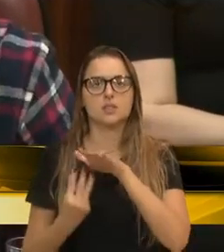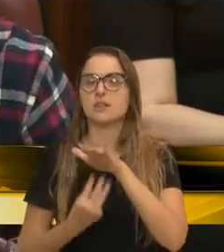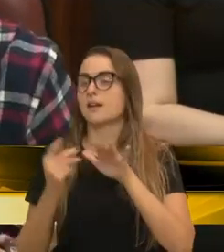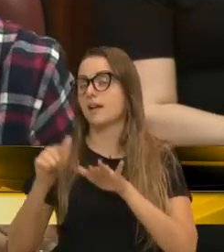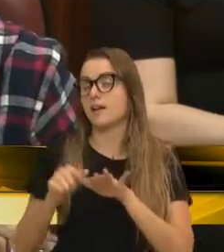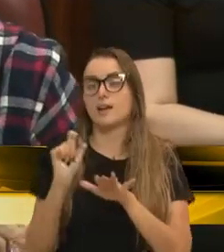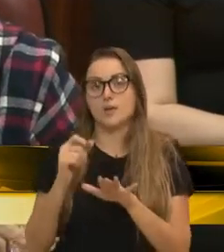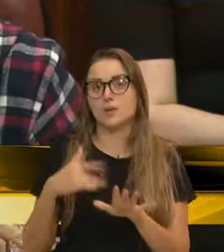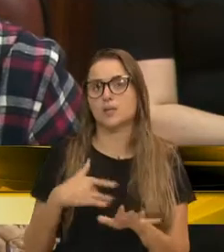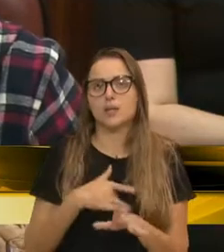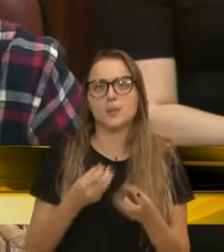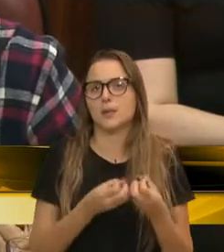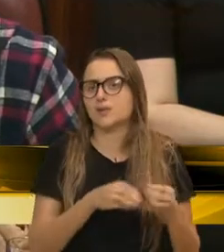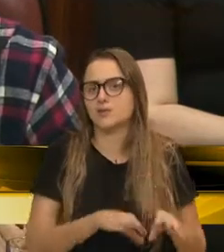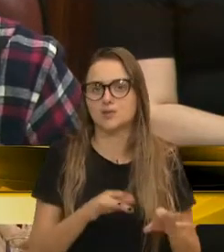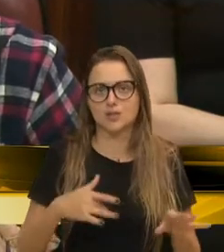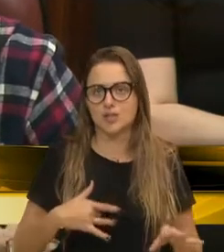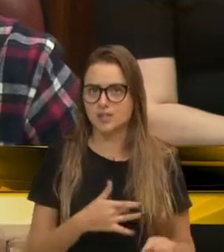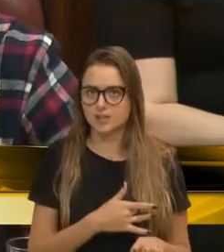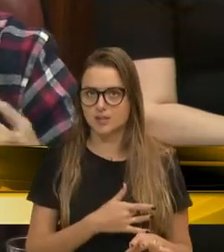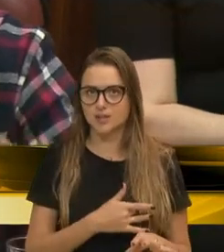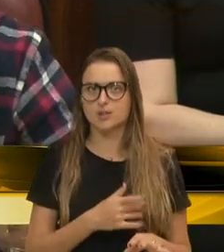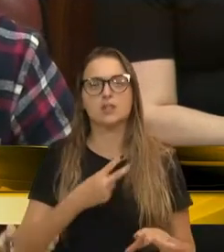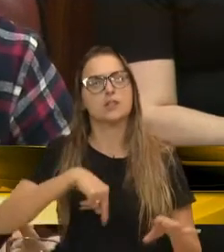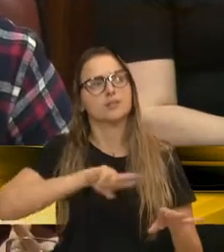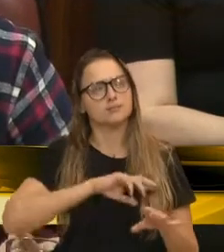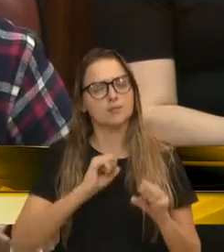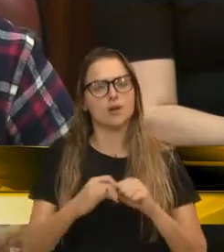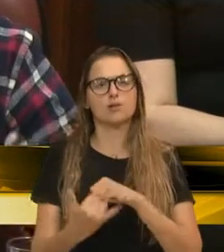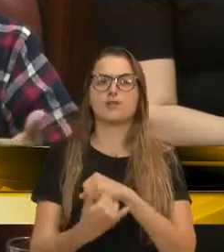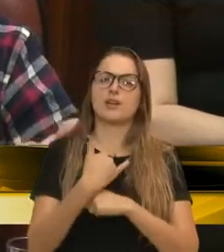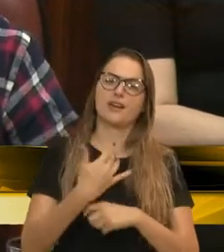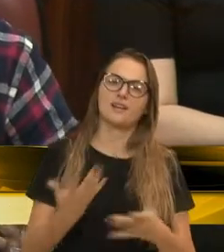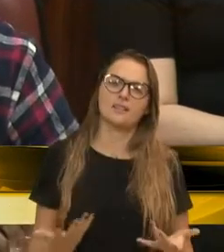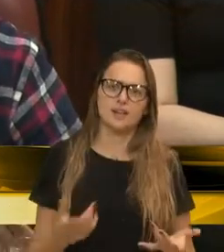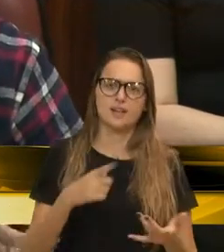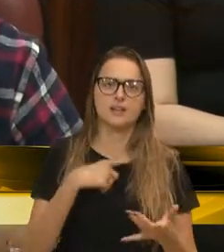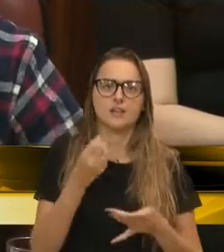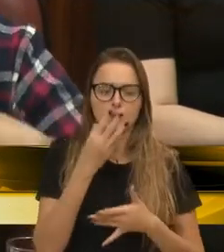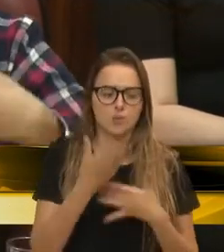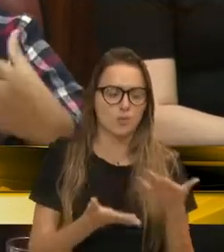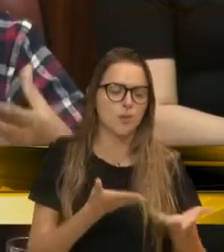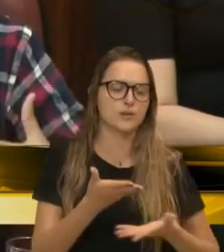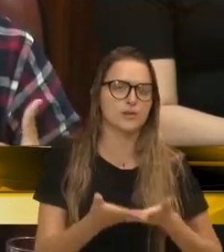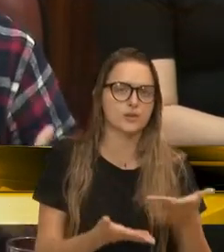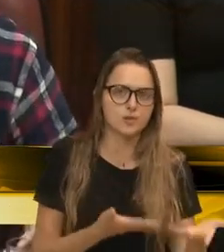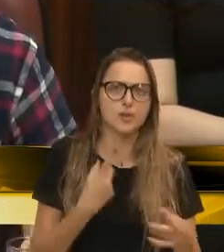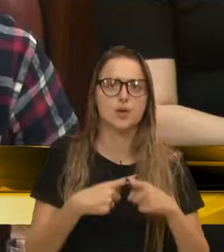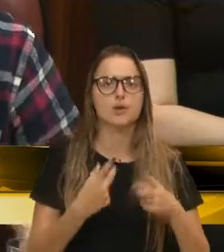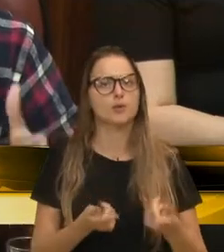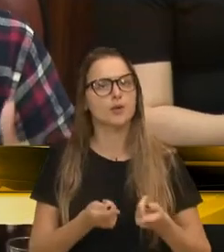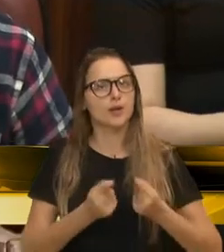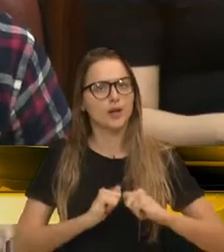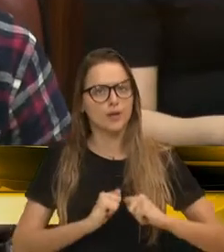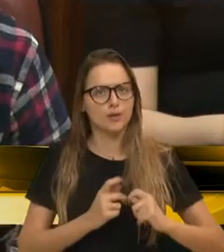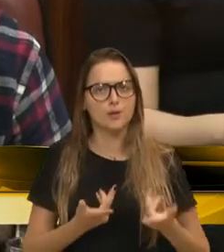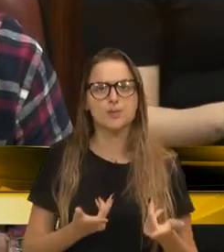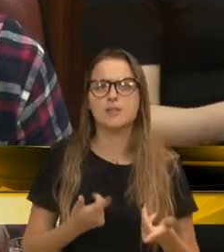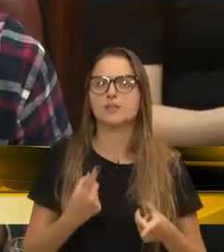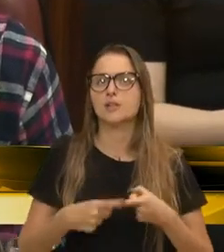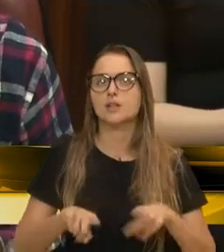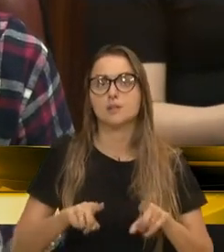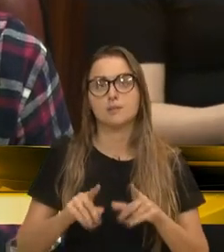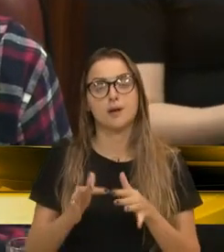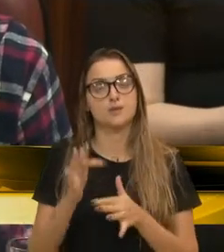terceirização da saúde no Brasil. Então, a gente pode se iludir até que vai ter um bom atendimento agora, porque está economizando e tal, mas a médio